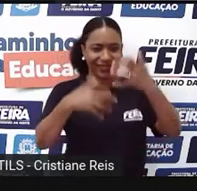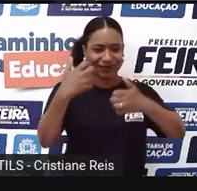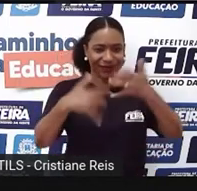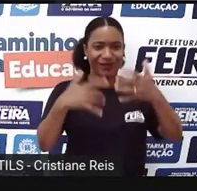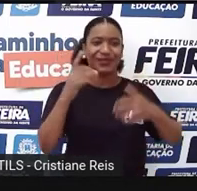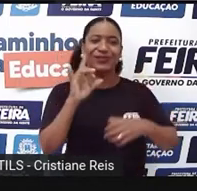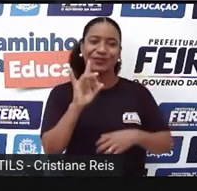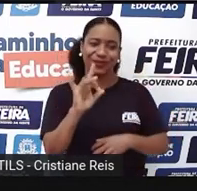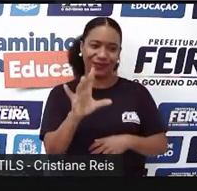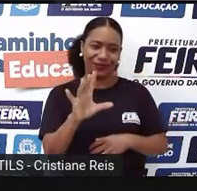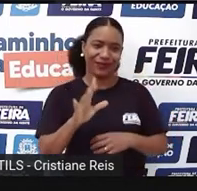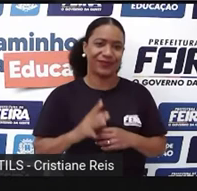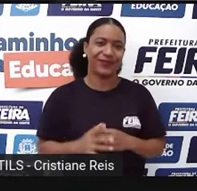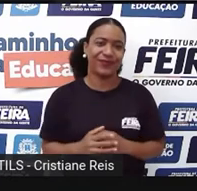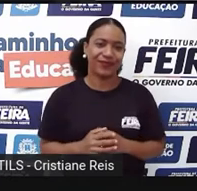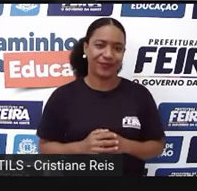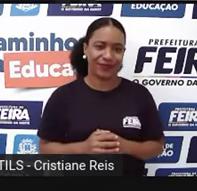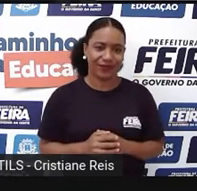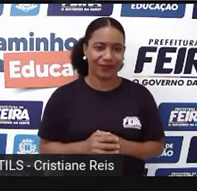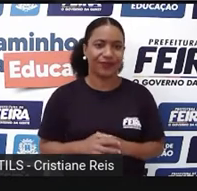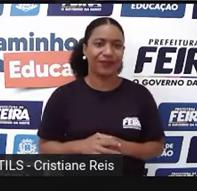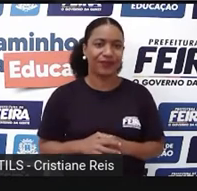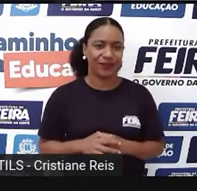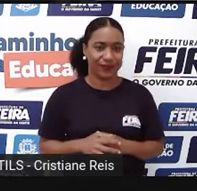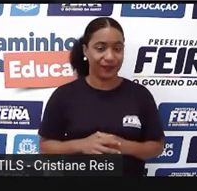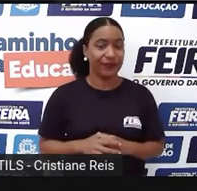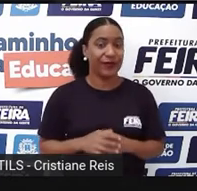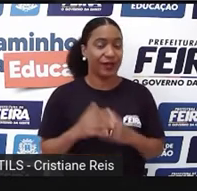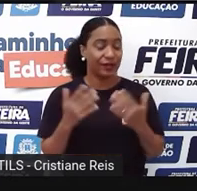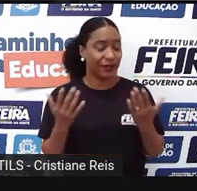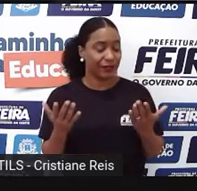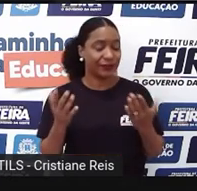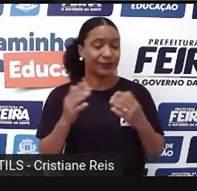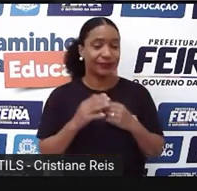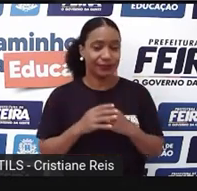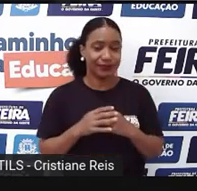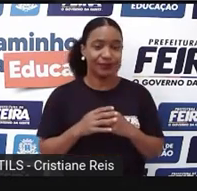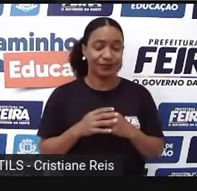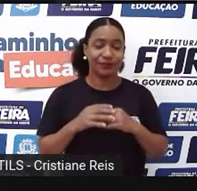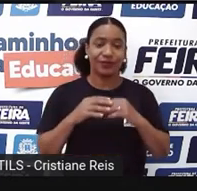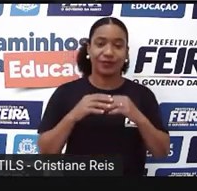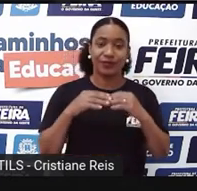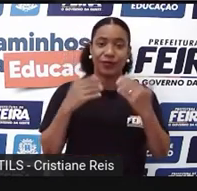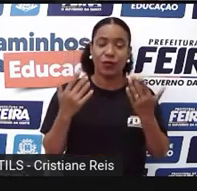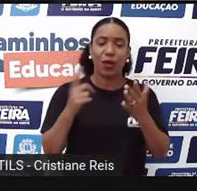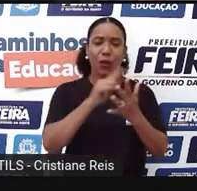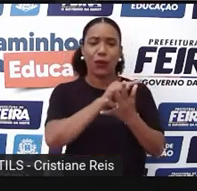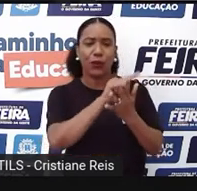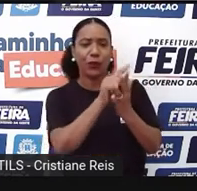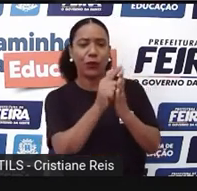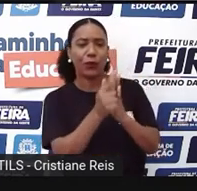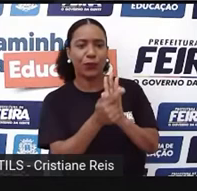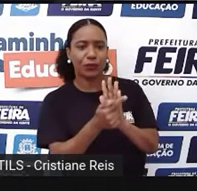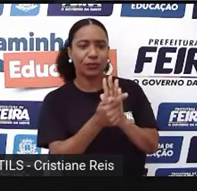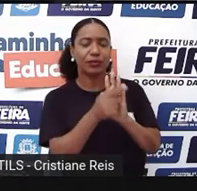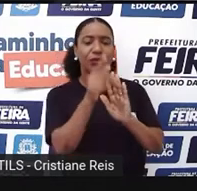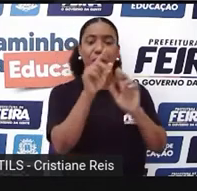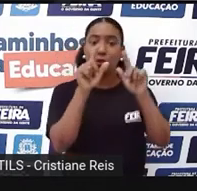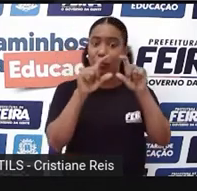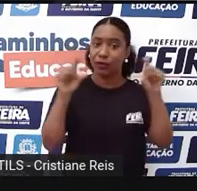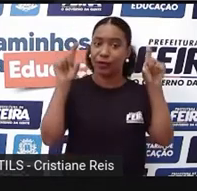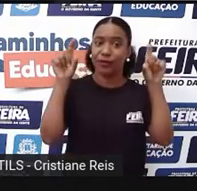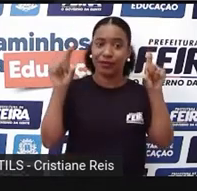E qual seria, então, o gênero? Gênero. Qual seria o gênero? O tema